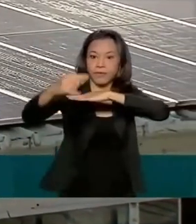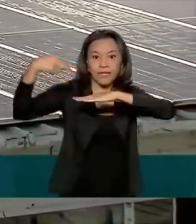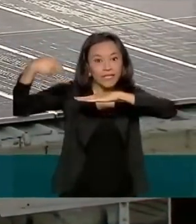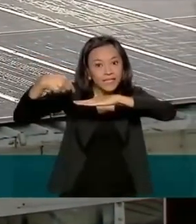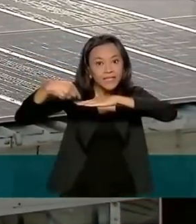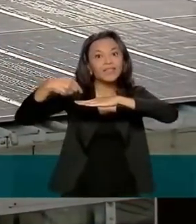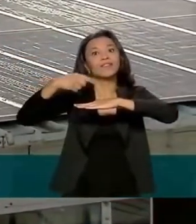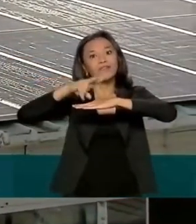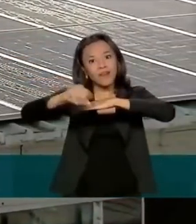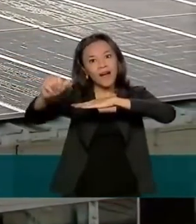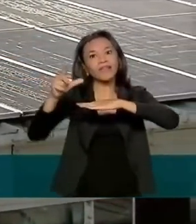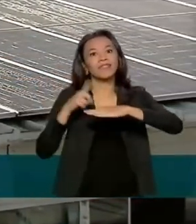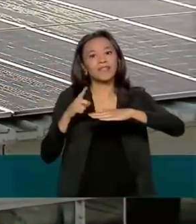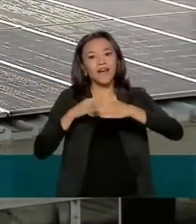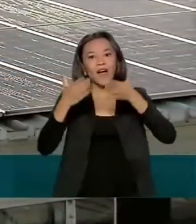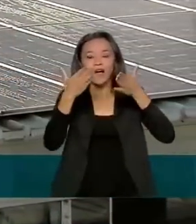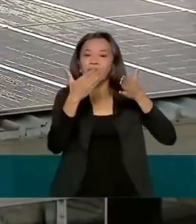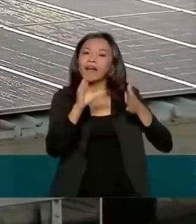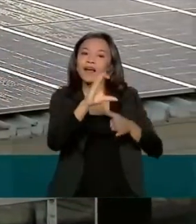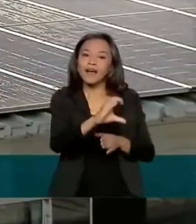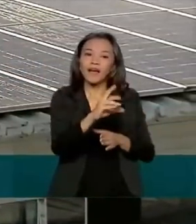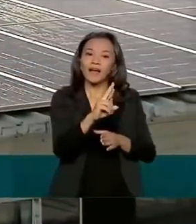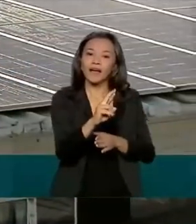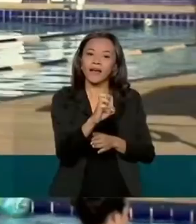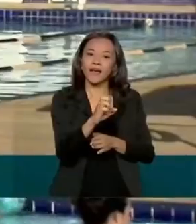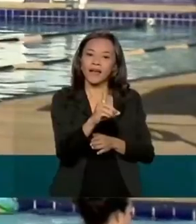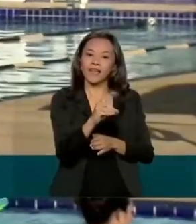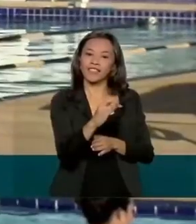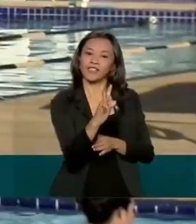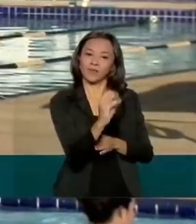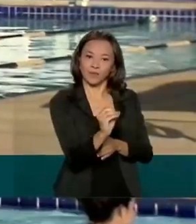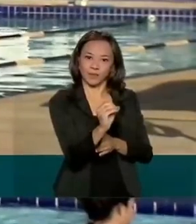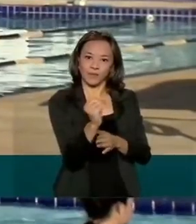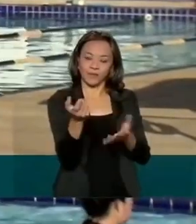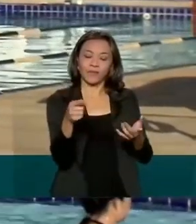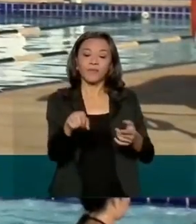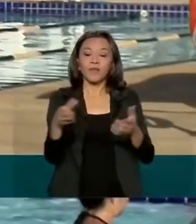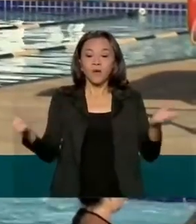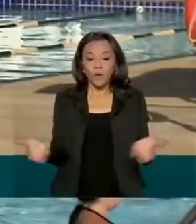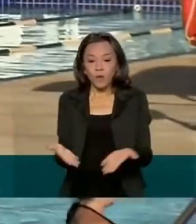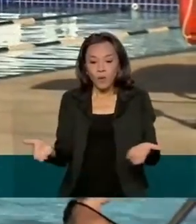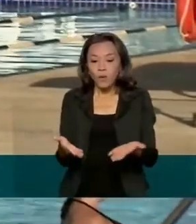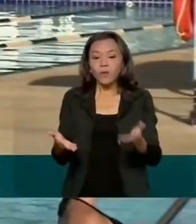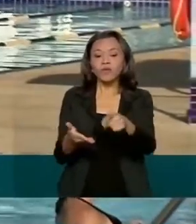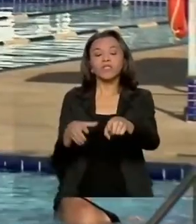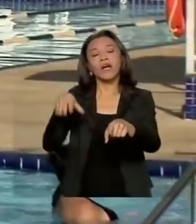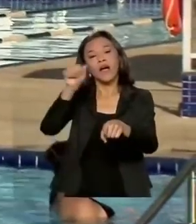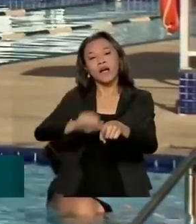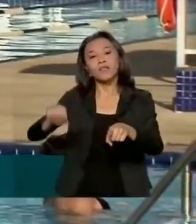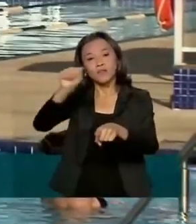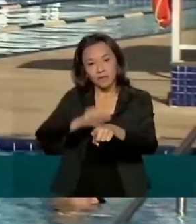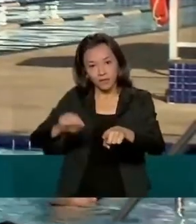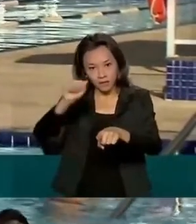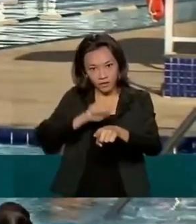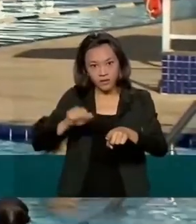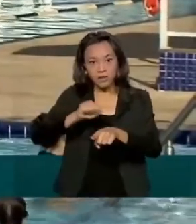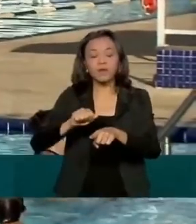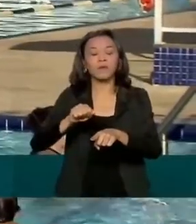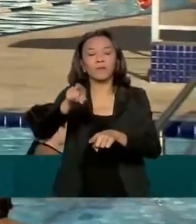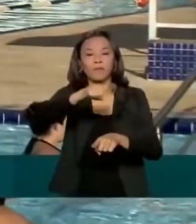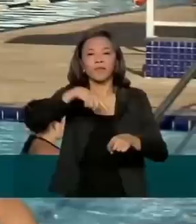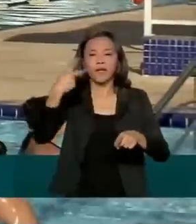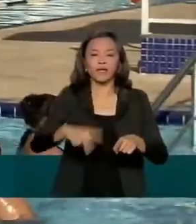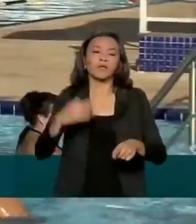será convertida em créditos na rede da distribuidora local. Atualmente, a Associação de Pessoal da Caixa, aqui do Distrito Federal,